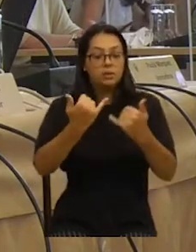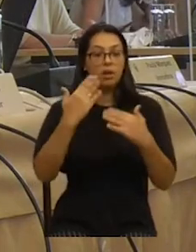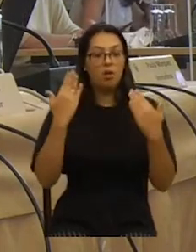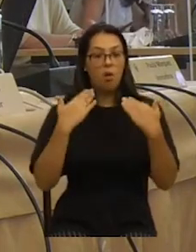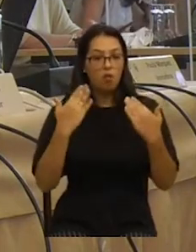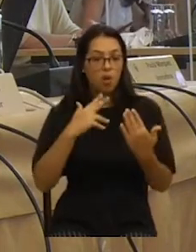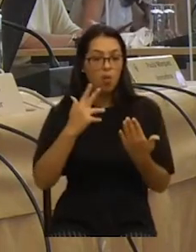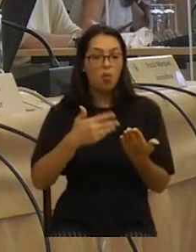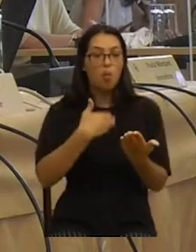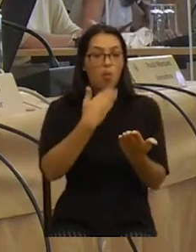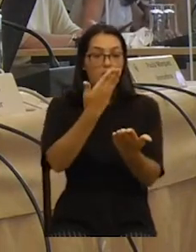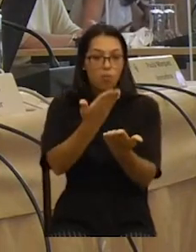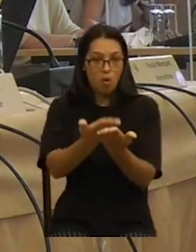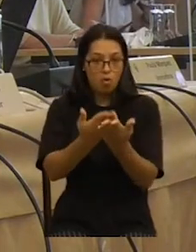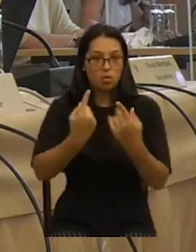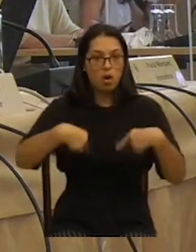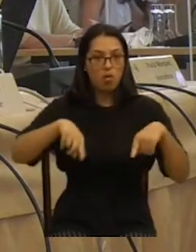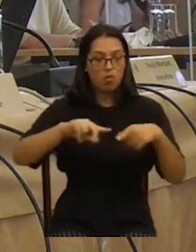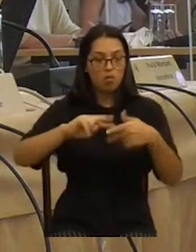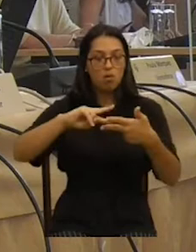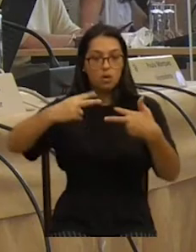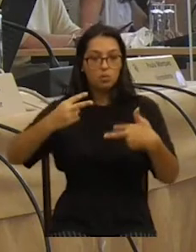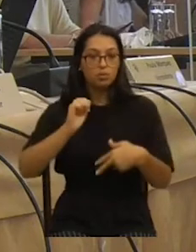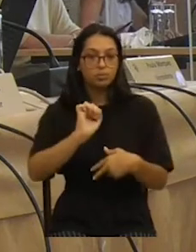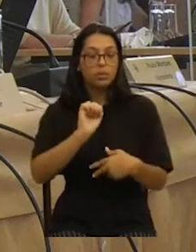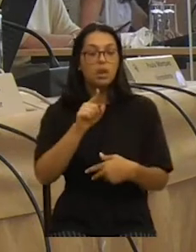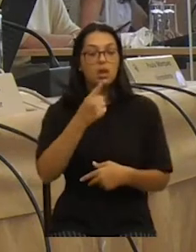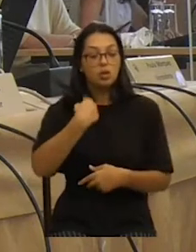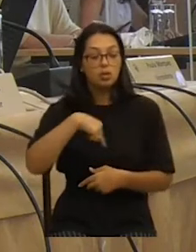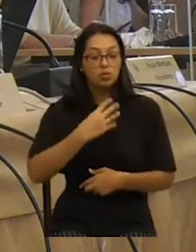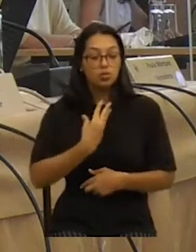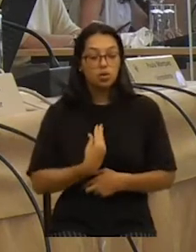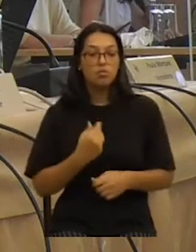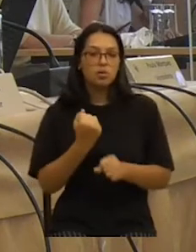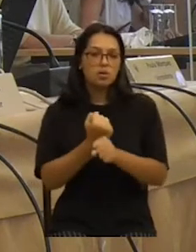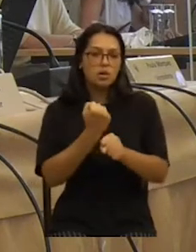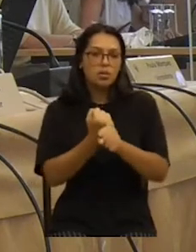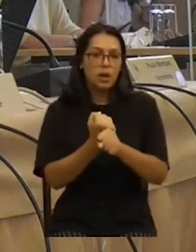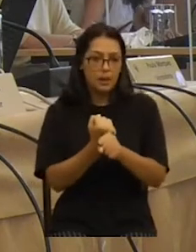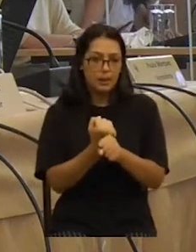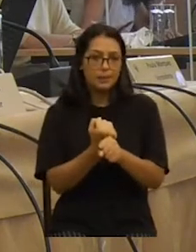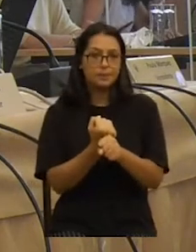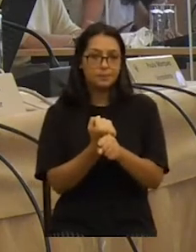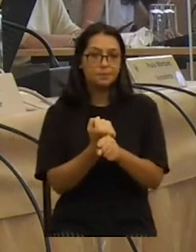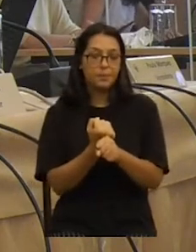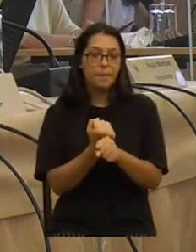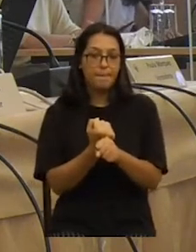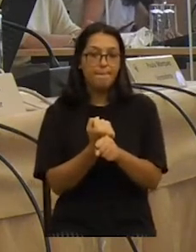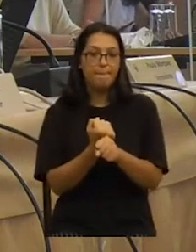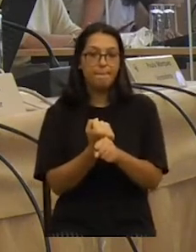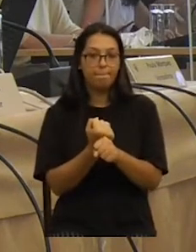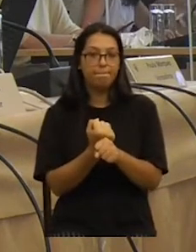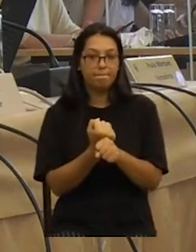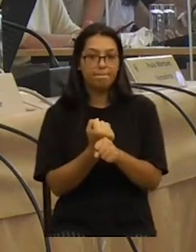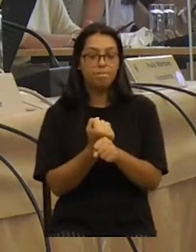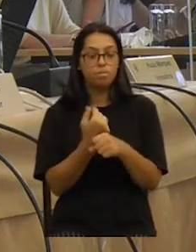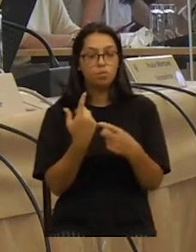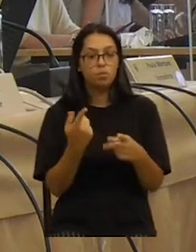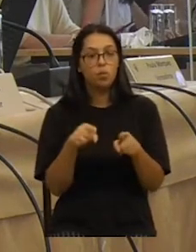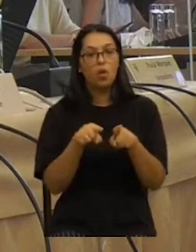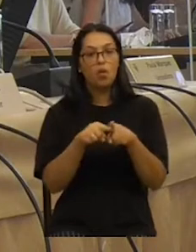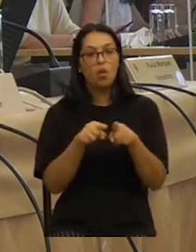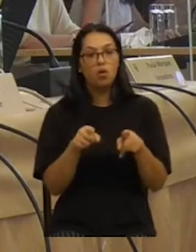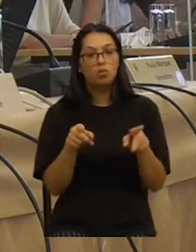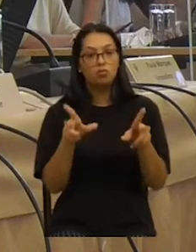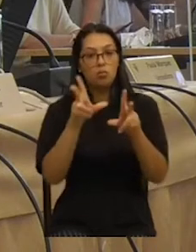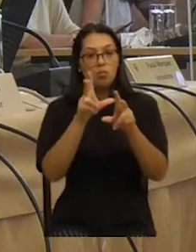proposta à reunião da Câmara Municipal de Lisboa e na qual gostaríamos de trabalhar tendo em conta até uma nova